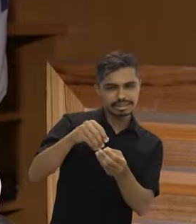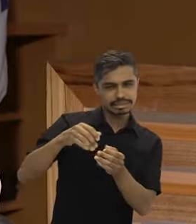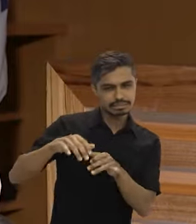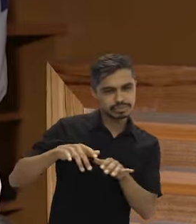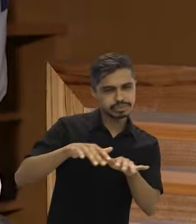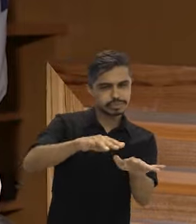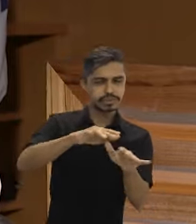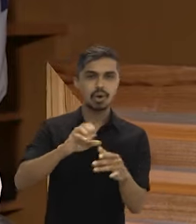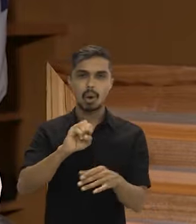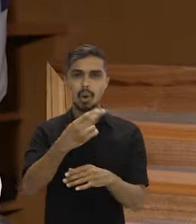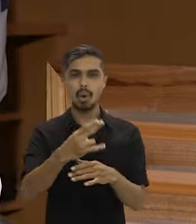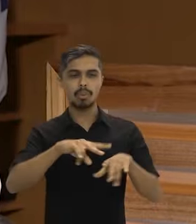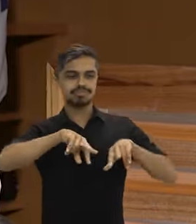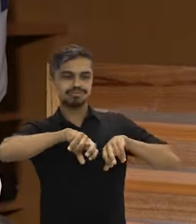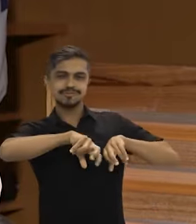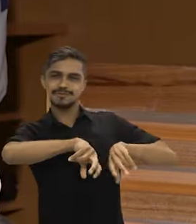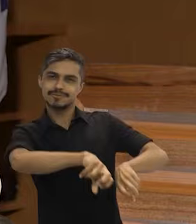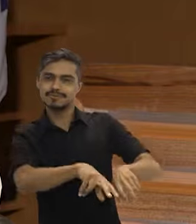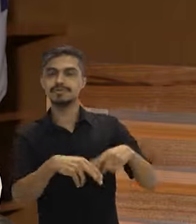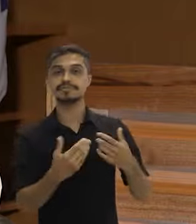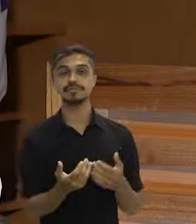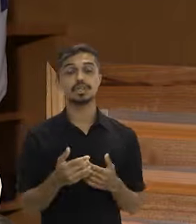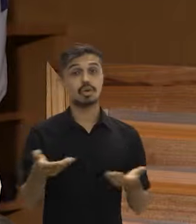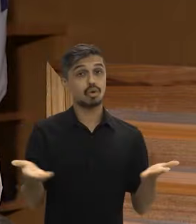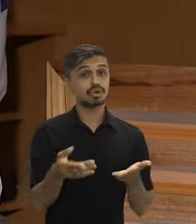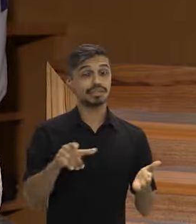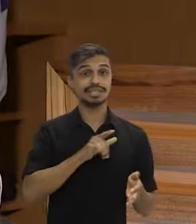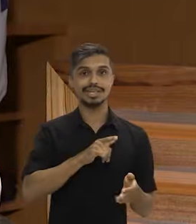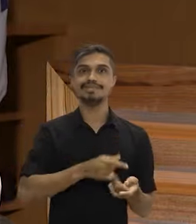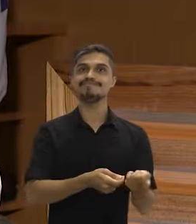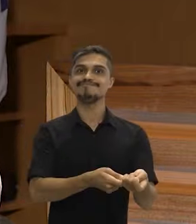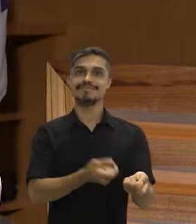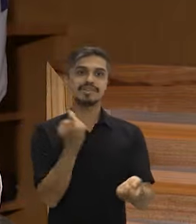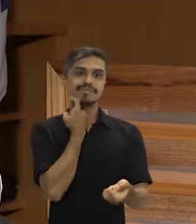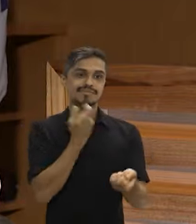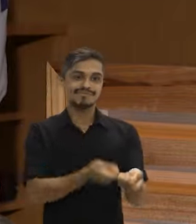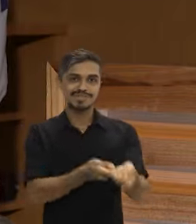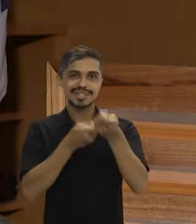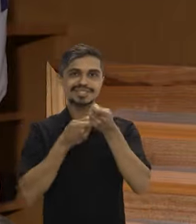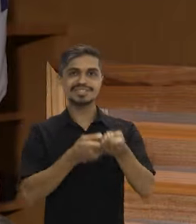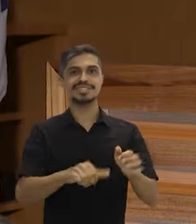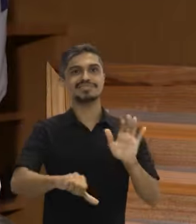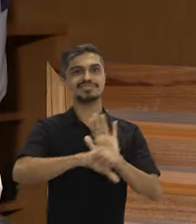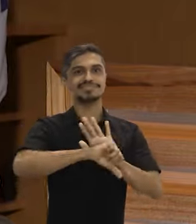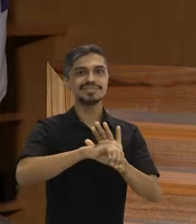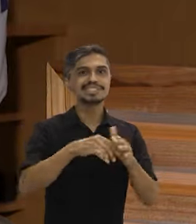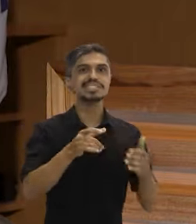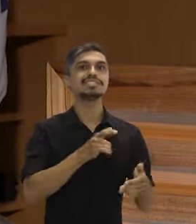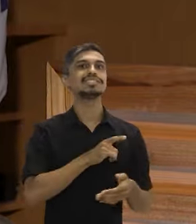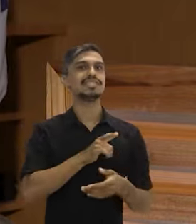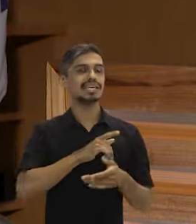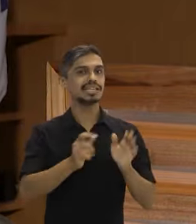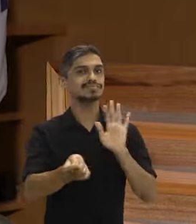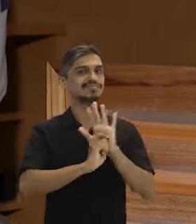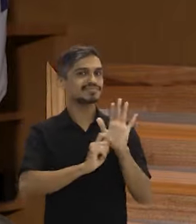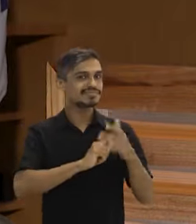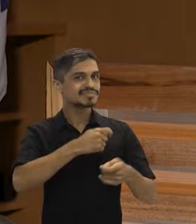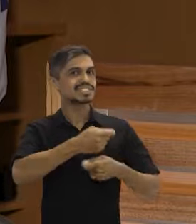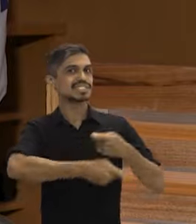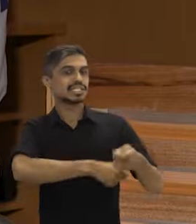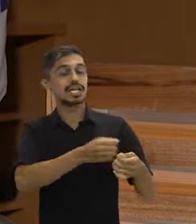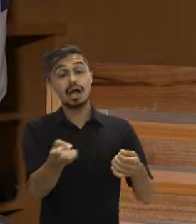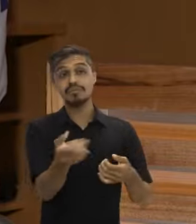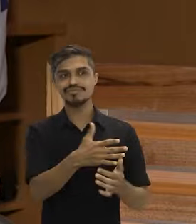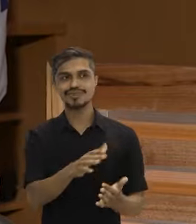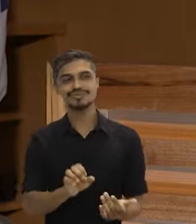ou mineração, né? Ou, atualmente, a gente está tendo pesca ilegal, narcotráfico articulado. Então, como eu disse, é